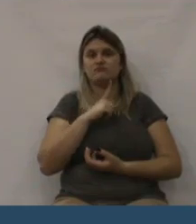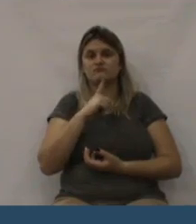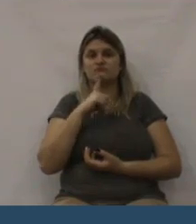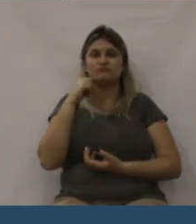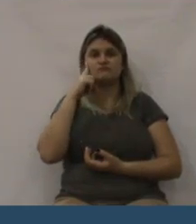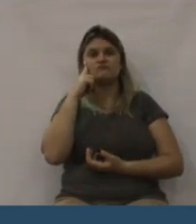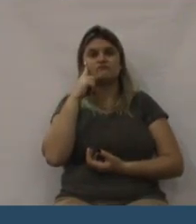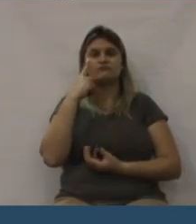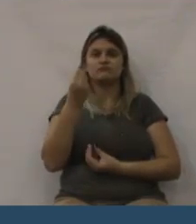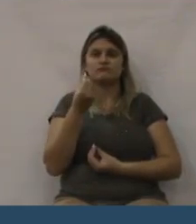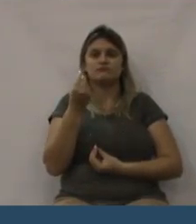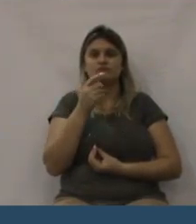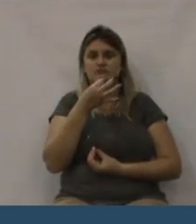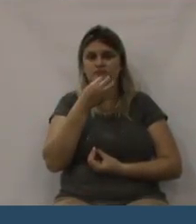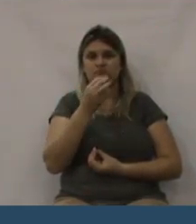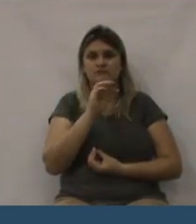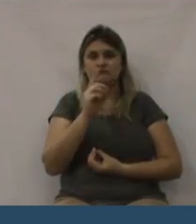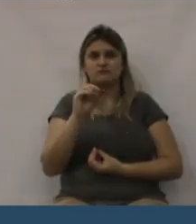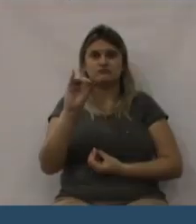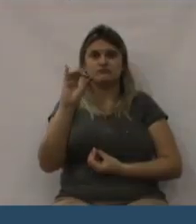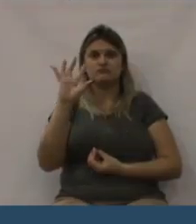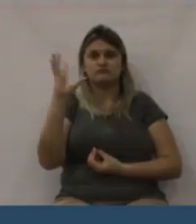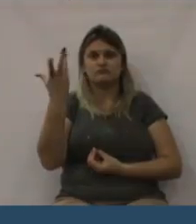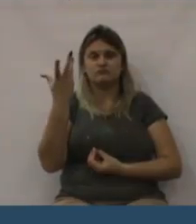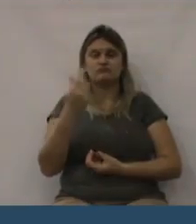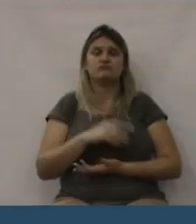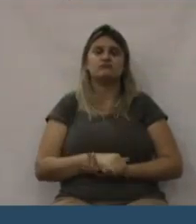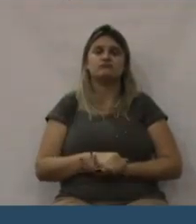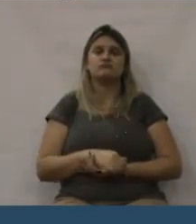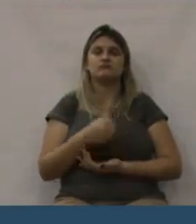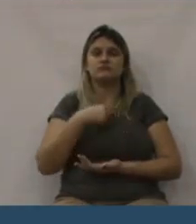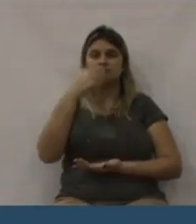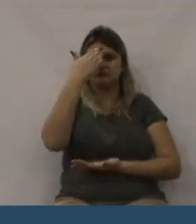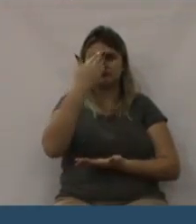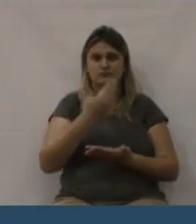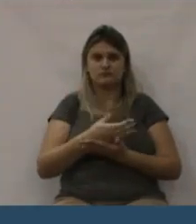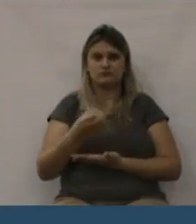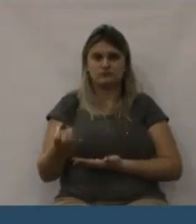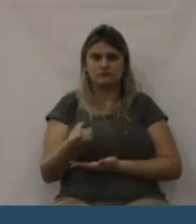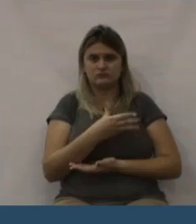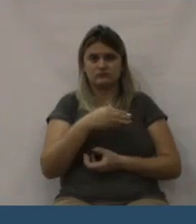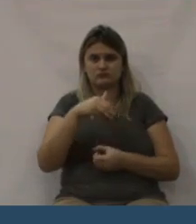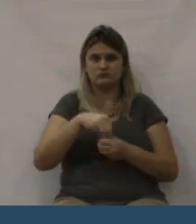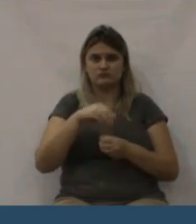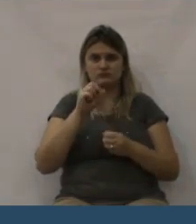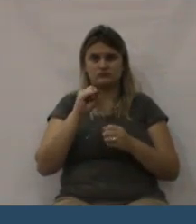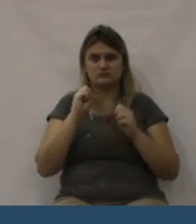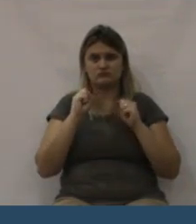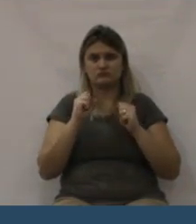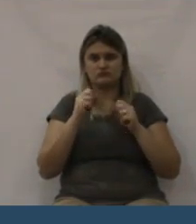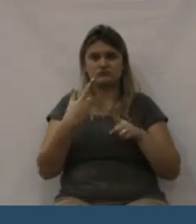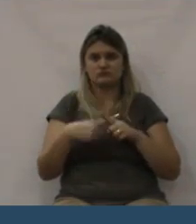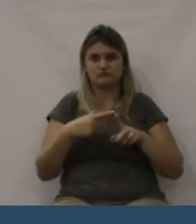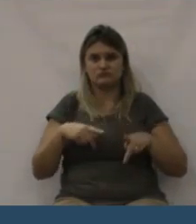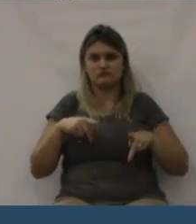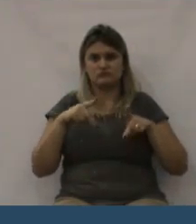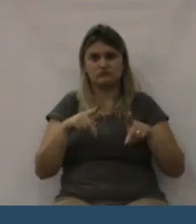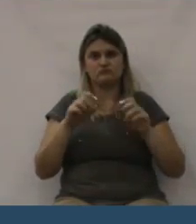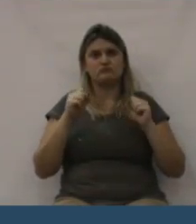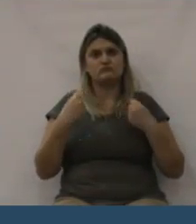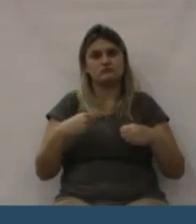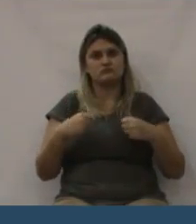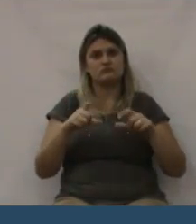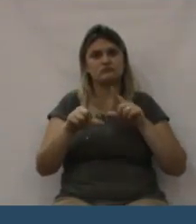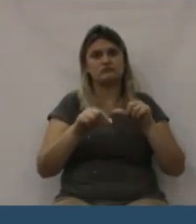ocorrer. Isso em âmbito nacional, em qualquer local. Não sei se vai resolver